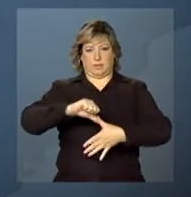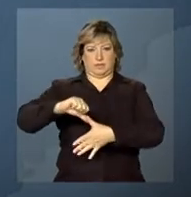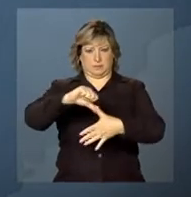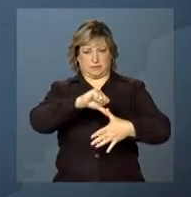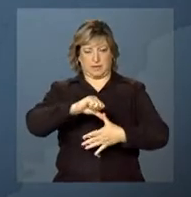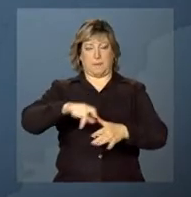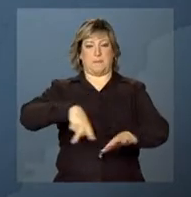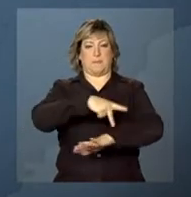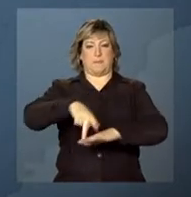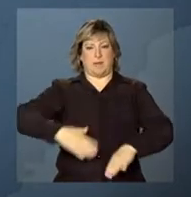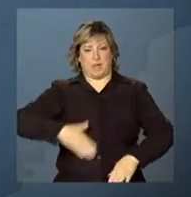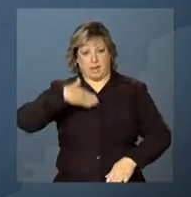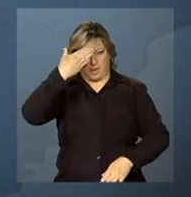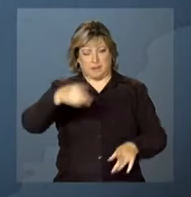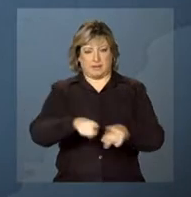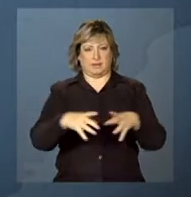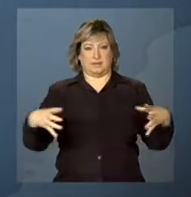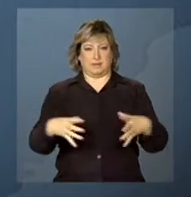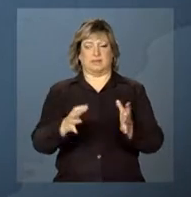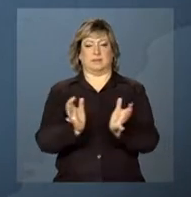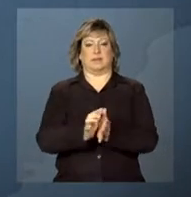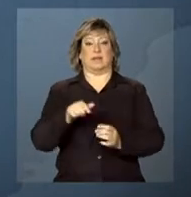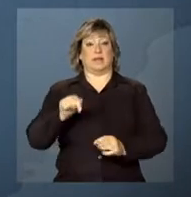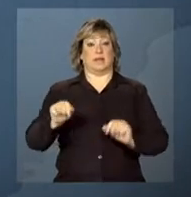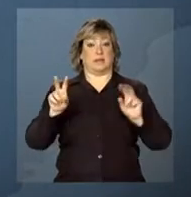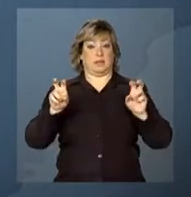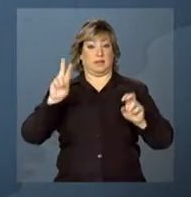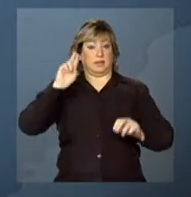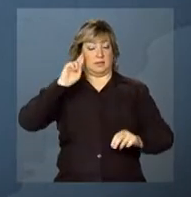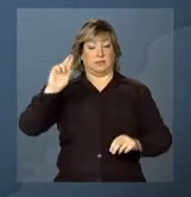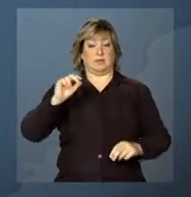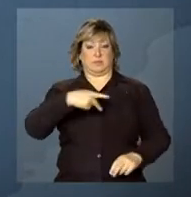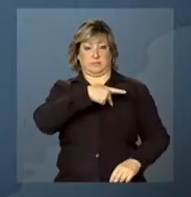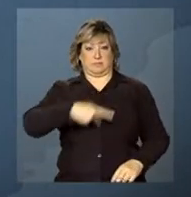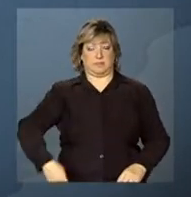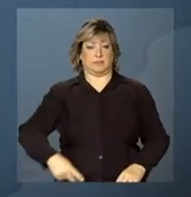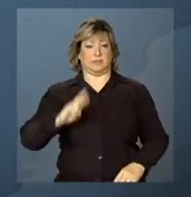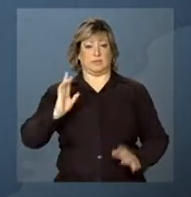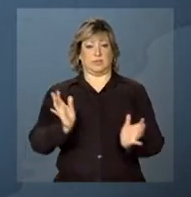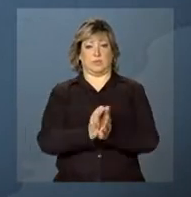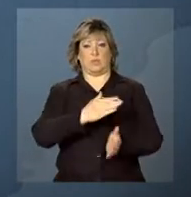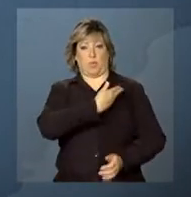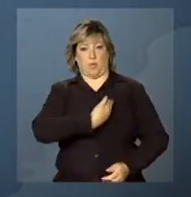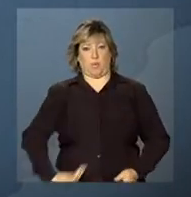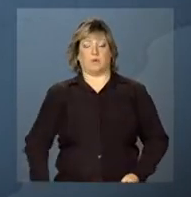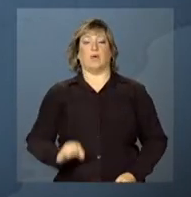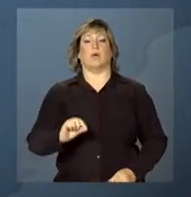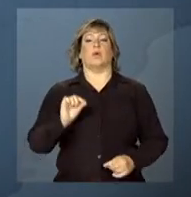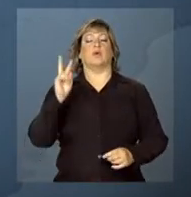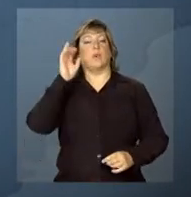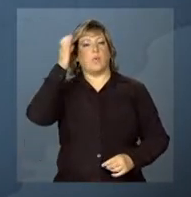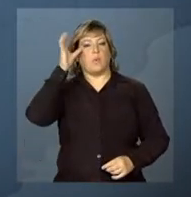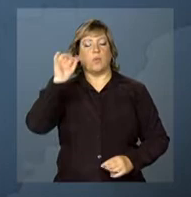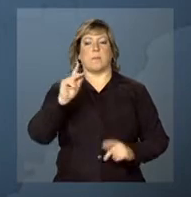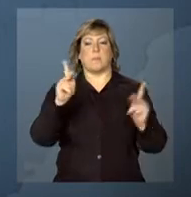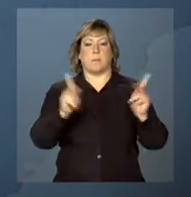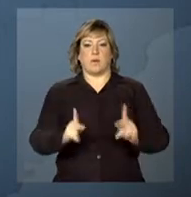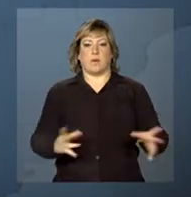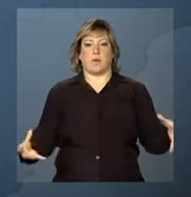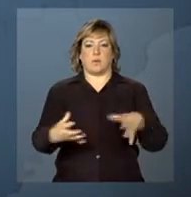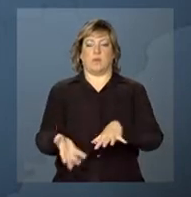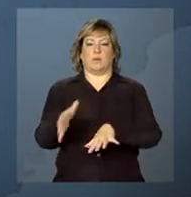países árabes. O tema da reunião dos chefes de Estado e de governo é uma cultura de paz, inclusão e